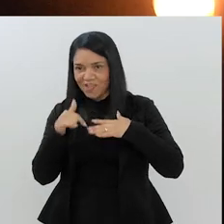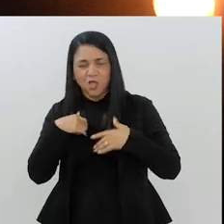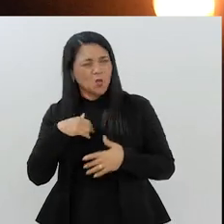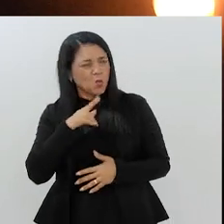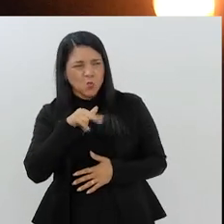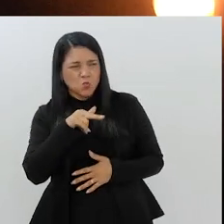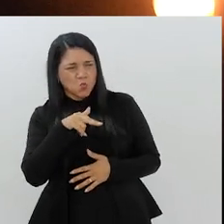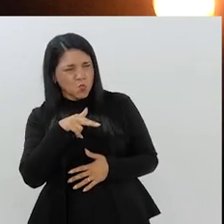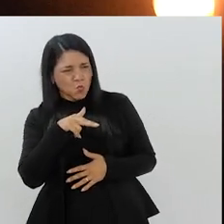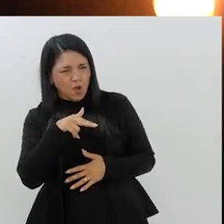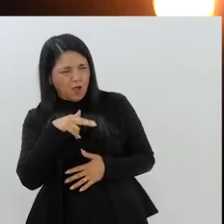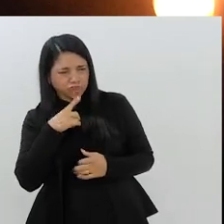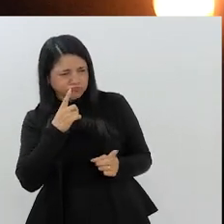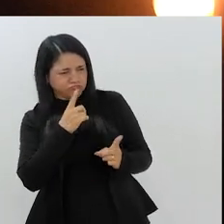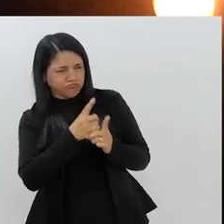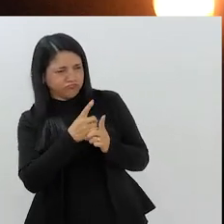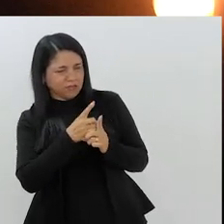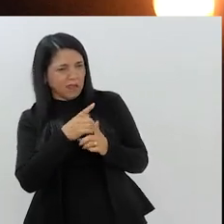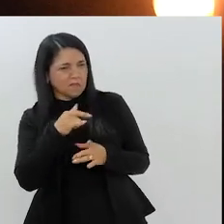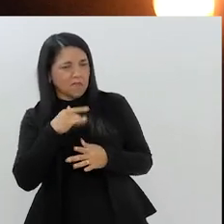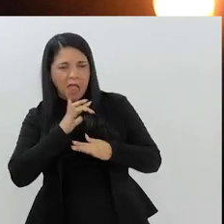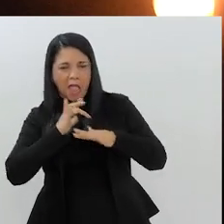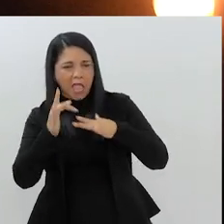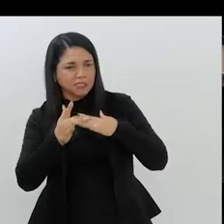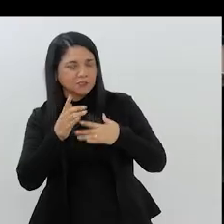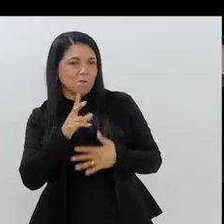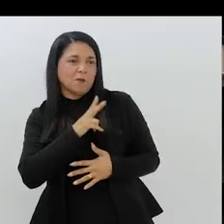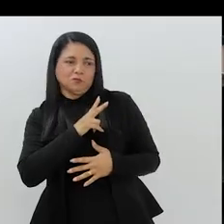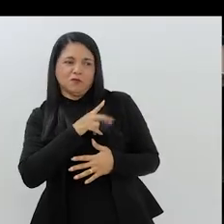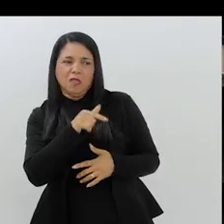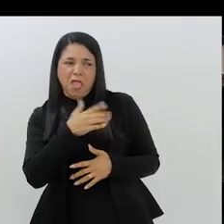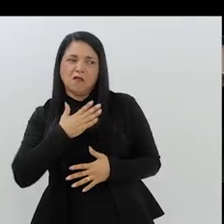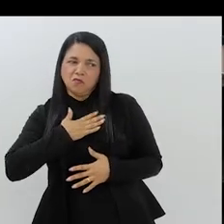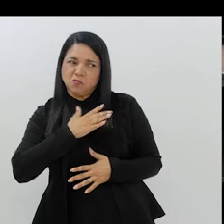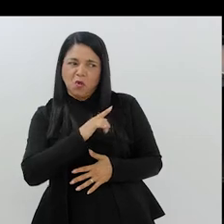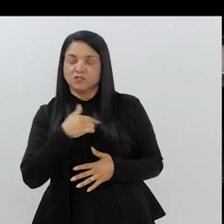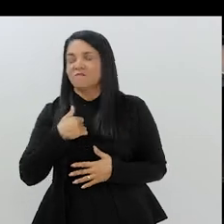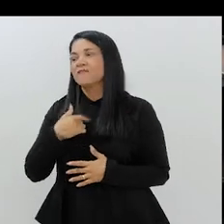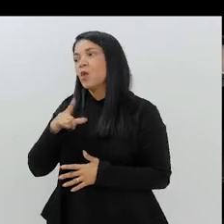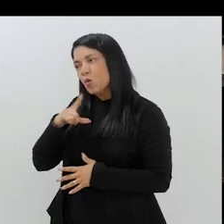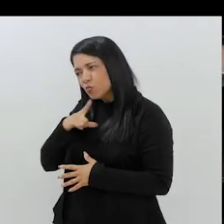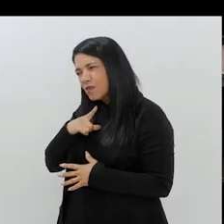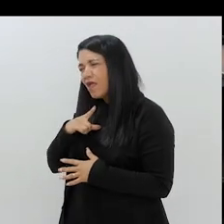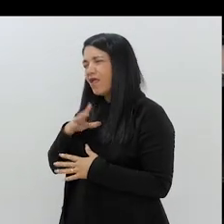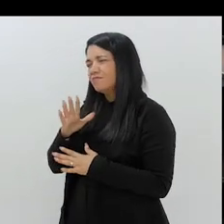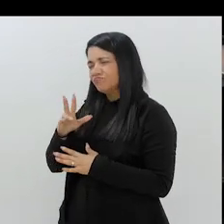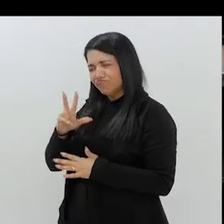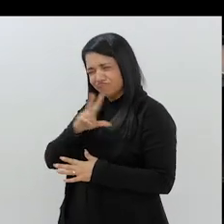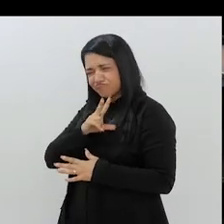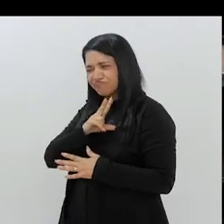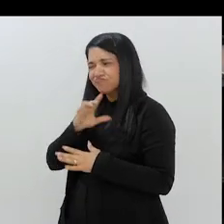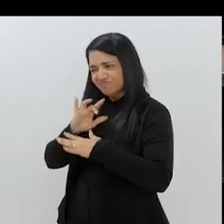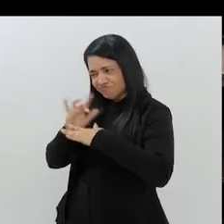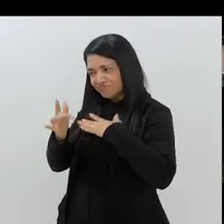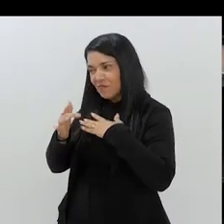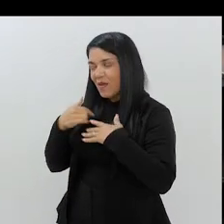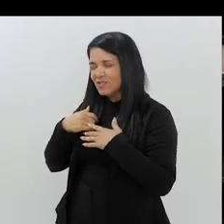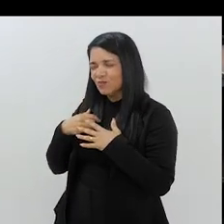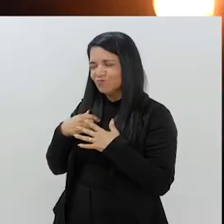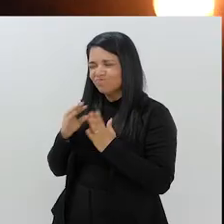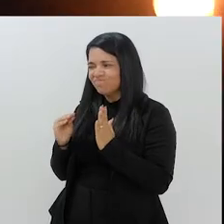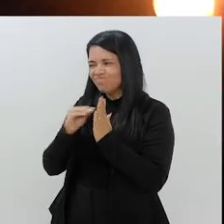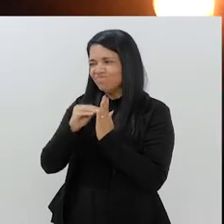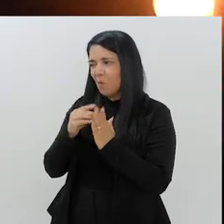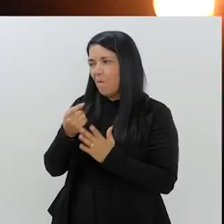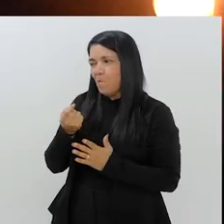gosto muito de redes sociais. É porque eu nunca achei uma sua particular, então acho que você não deve gostar. Eu até tenho, mas eu não alimento muito a minha,